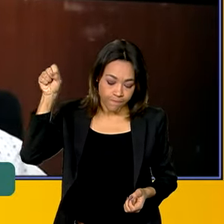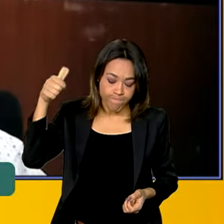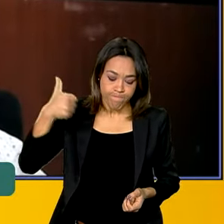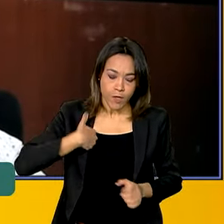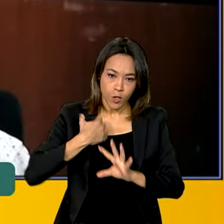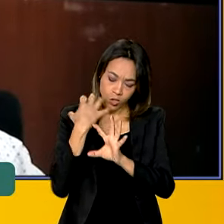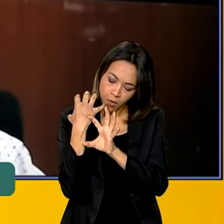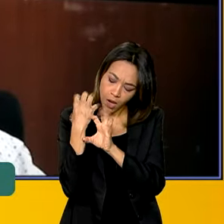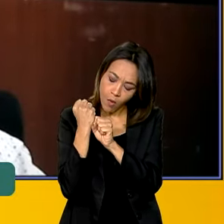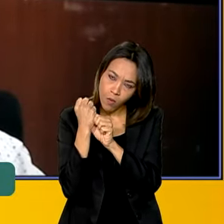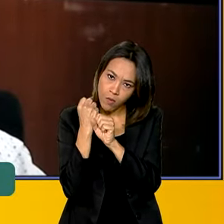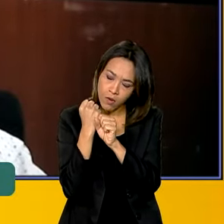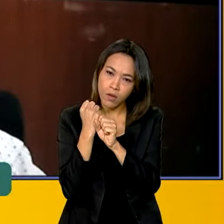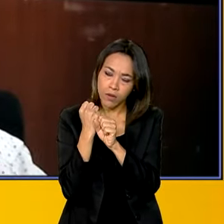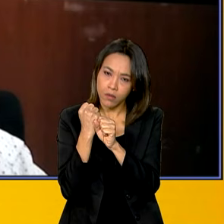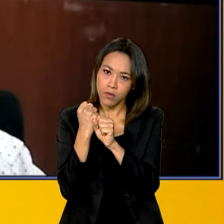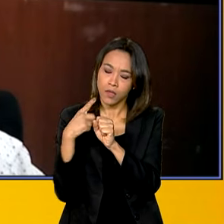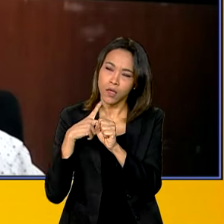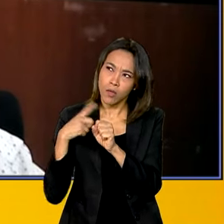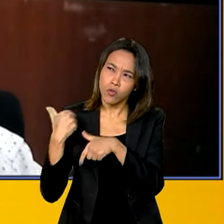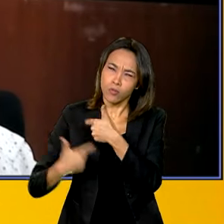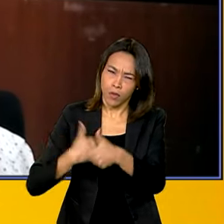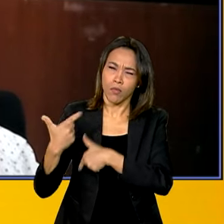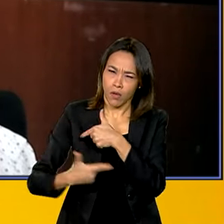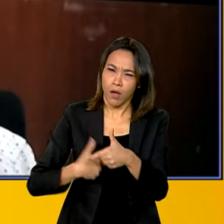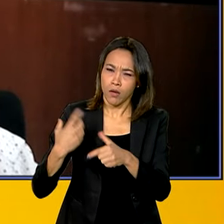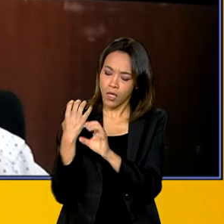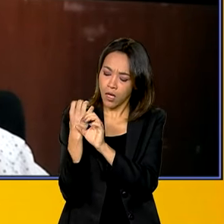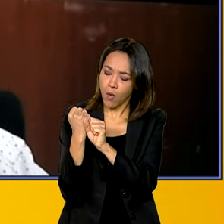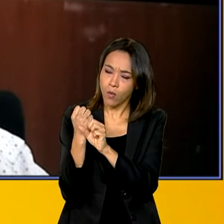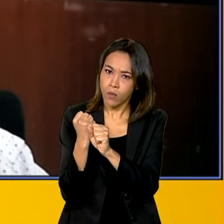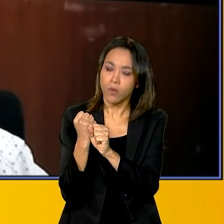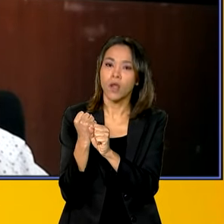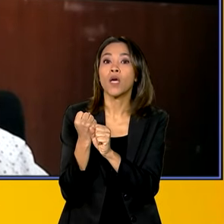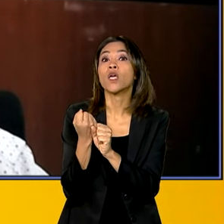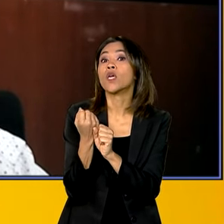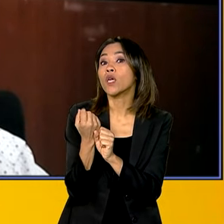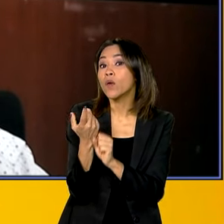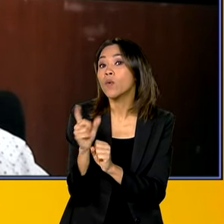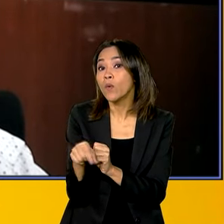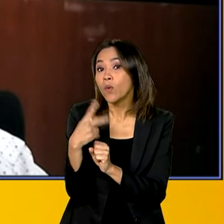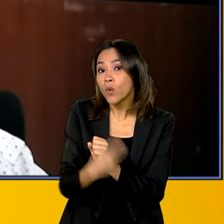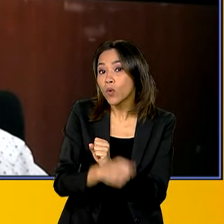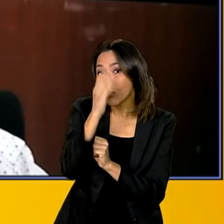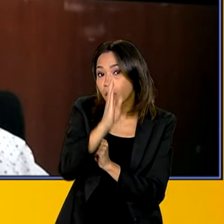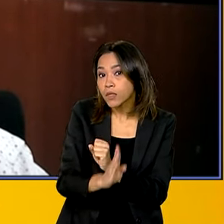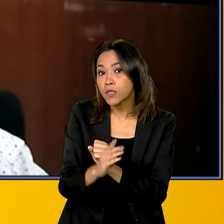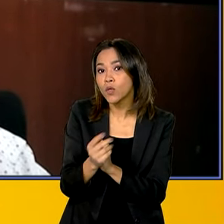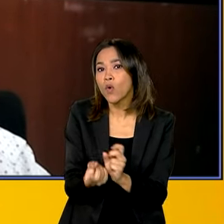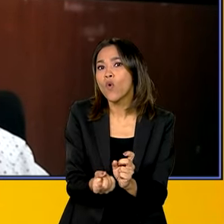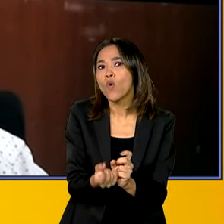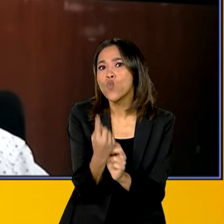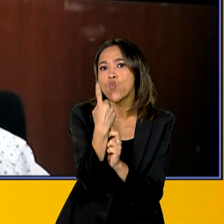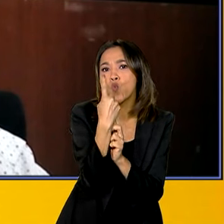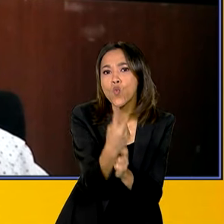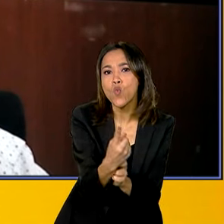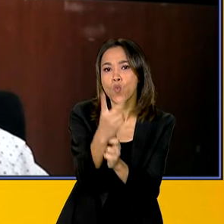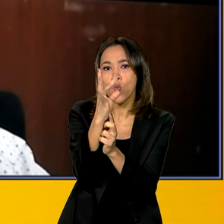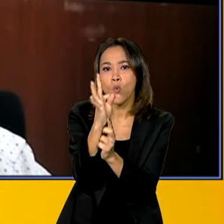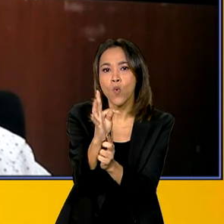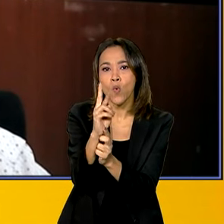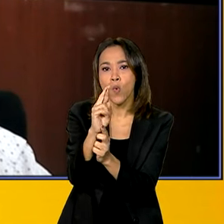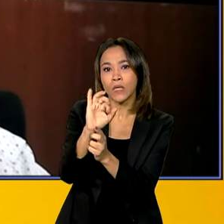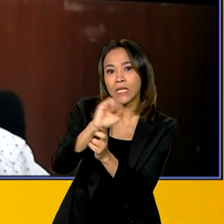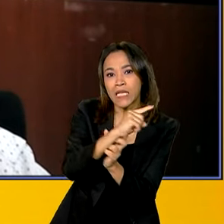produção, nós temos um trabalho que calcula isso, mostrando que o valor bruto da nossa produção ultrapassa a um trilhão de reais.